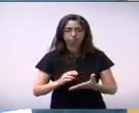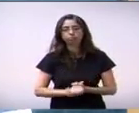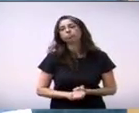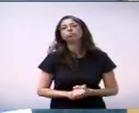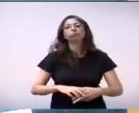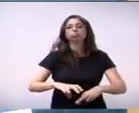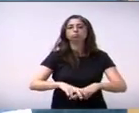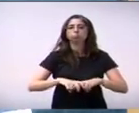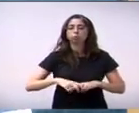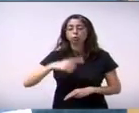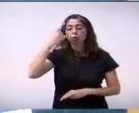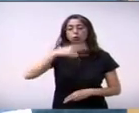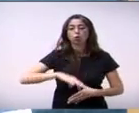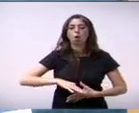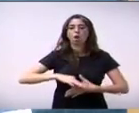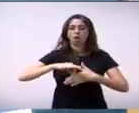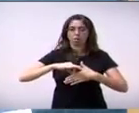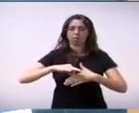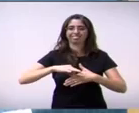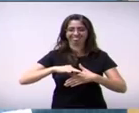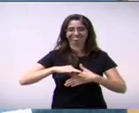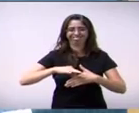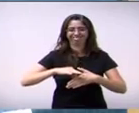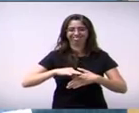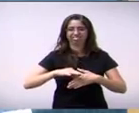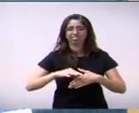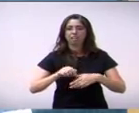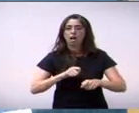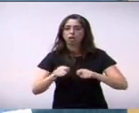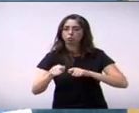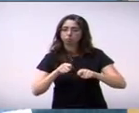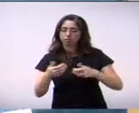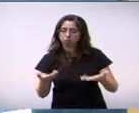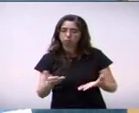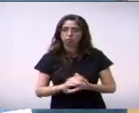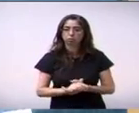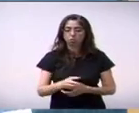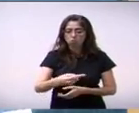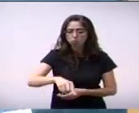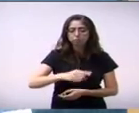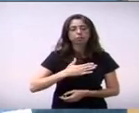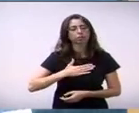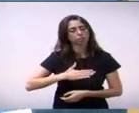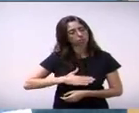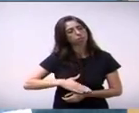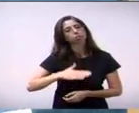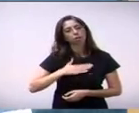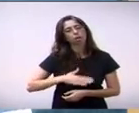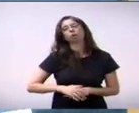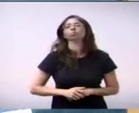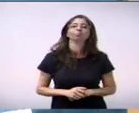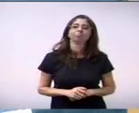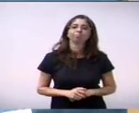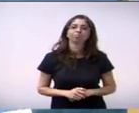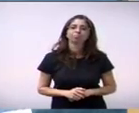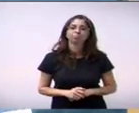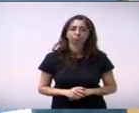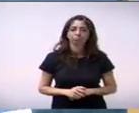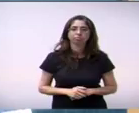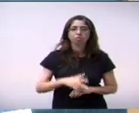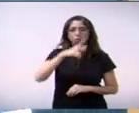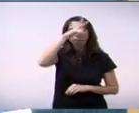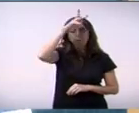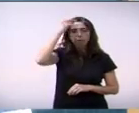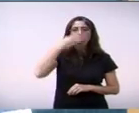governo, aos vereadores que estejam tranquilos, porque o poder público se cerceou